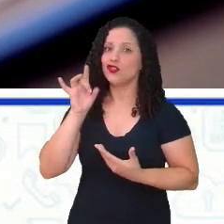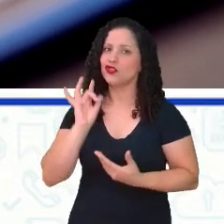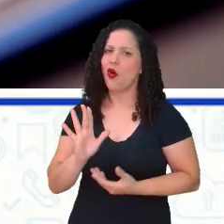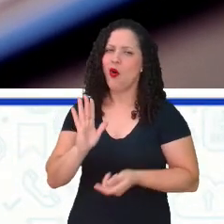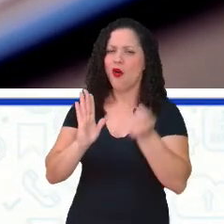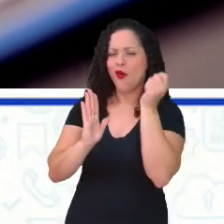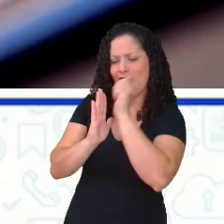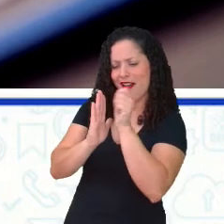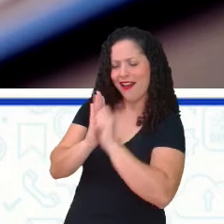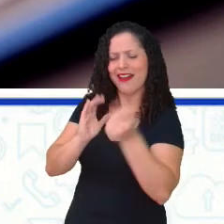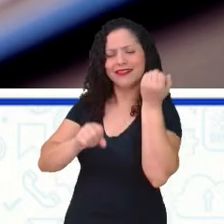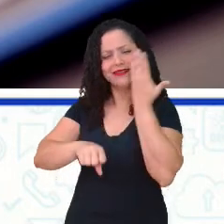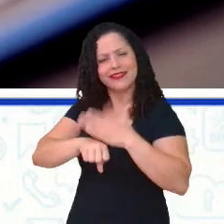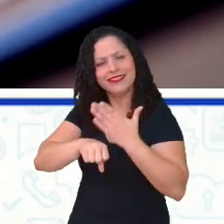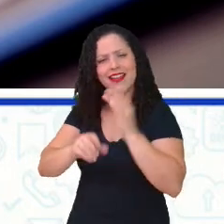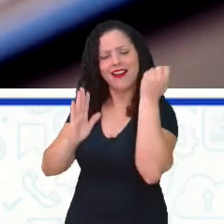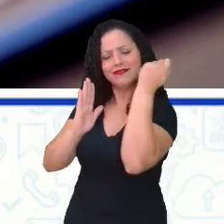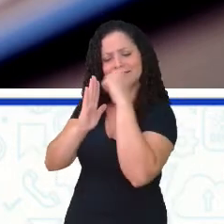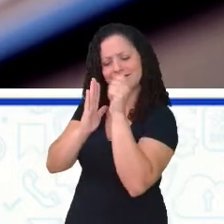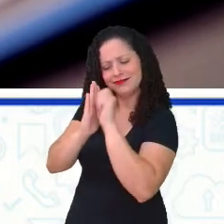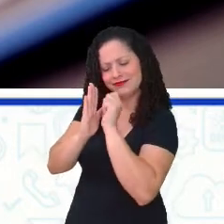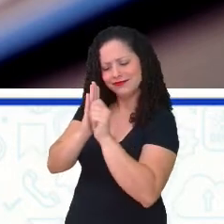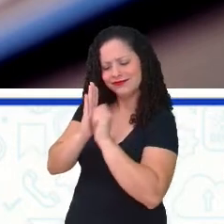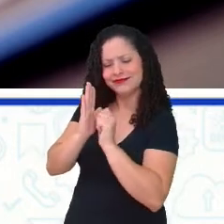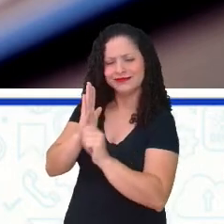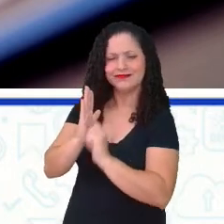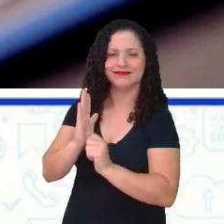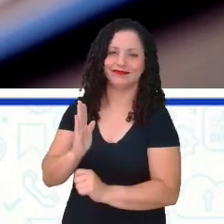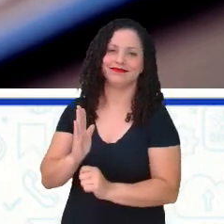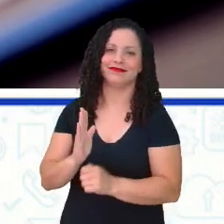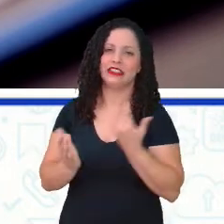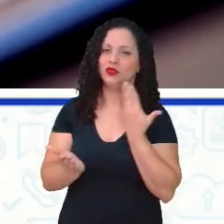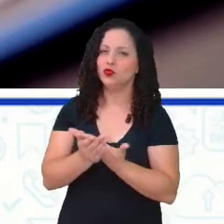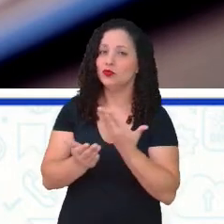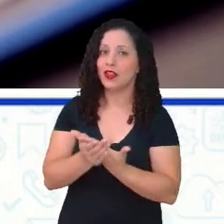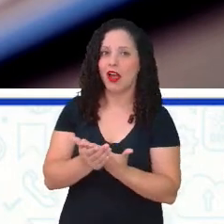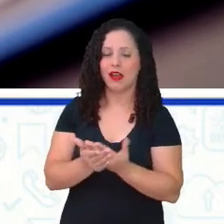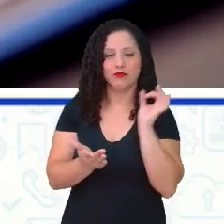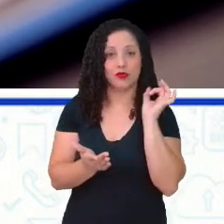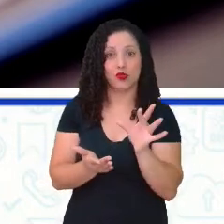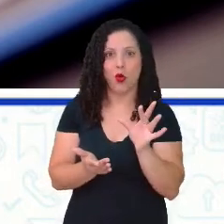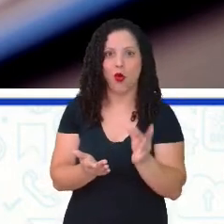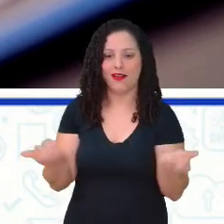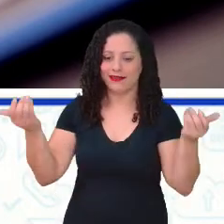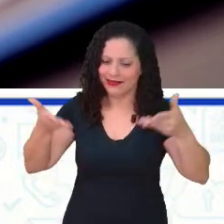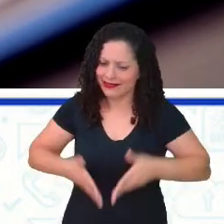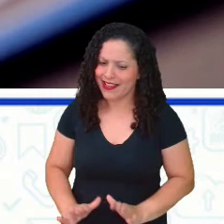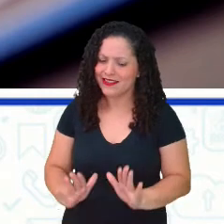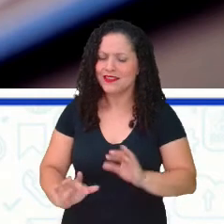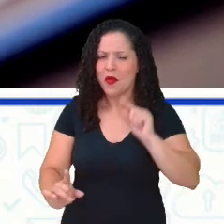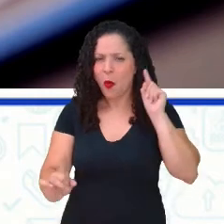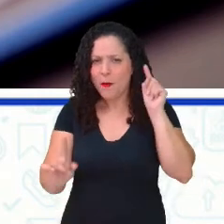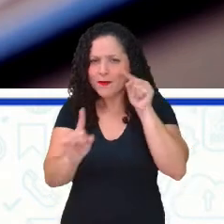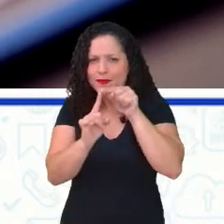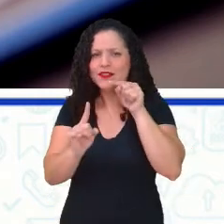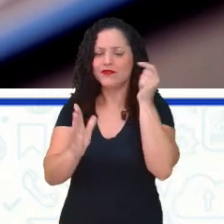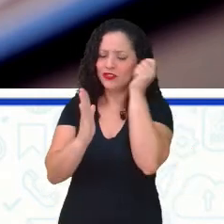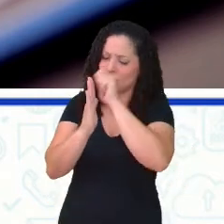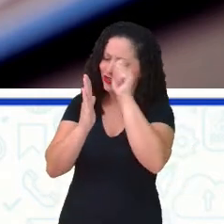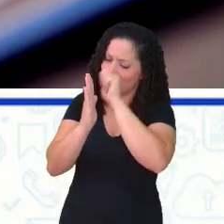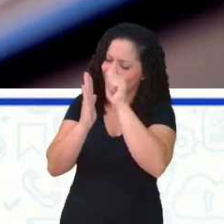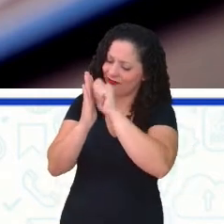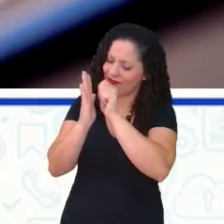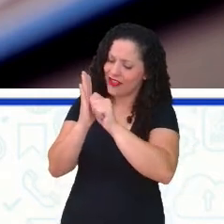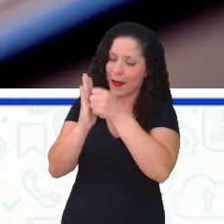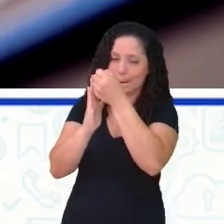Vocês percebem que ela fala que o único estudo, ela nasceu, não é? Ela nasceu para escrever.